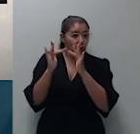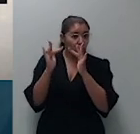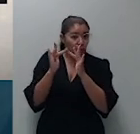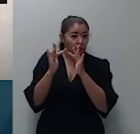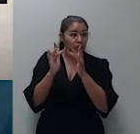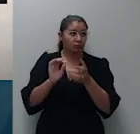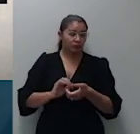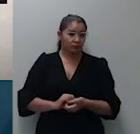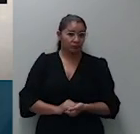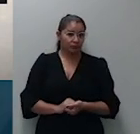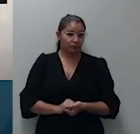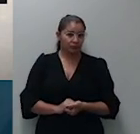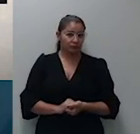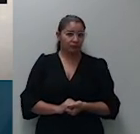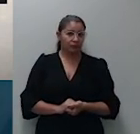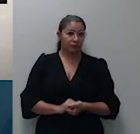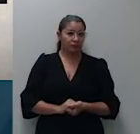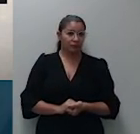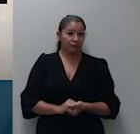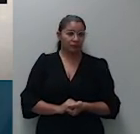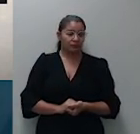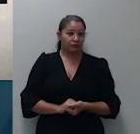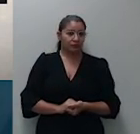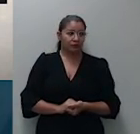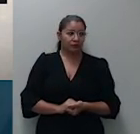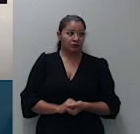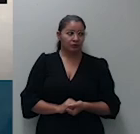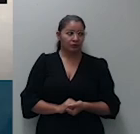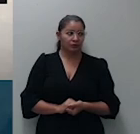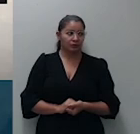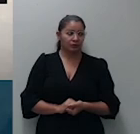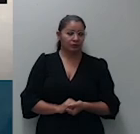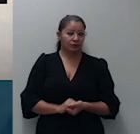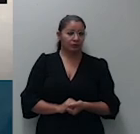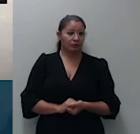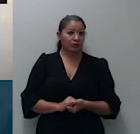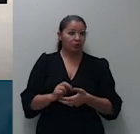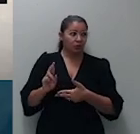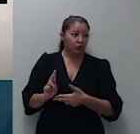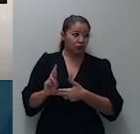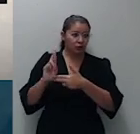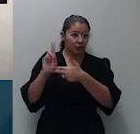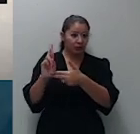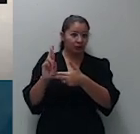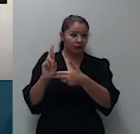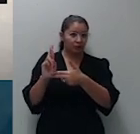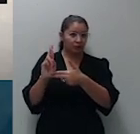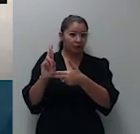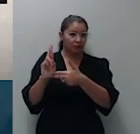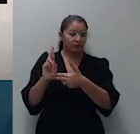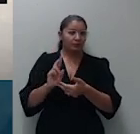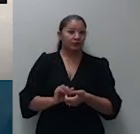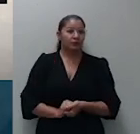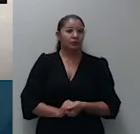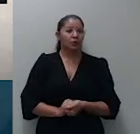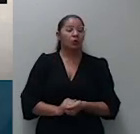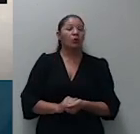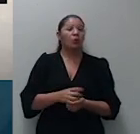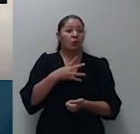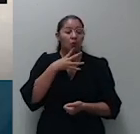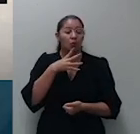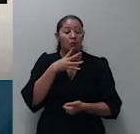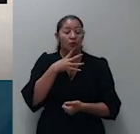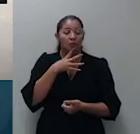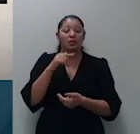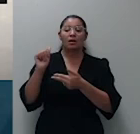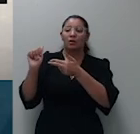então o eminente relator propõe o provimento do agravo interno e reconsideração